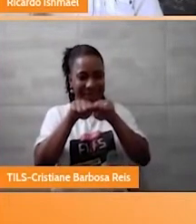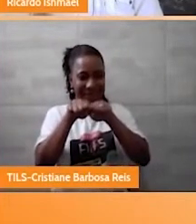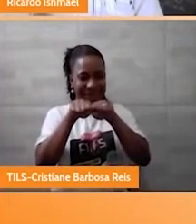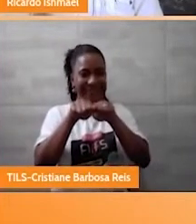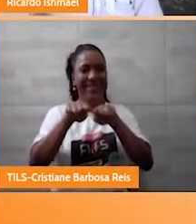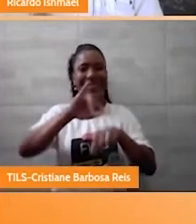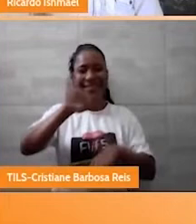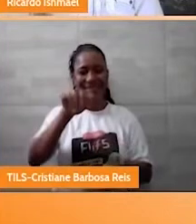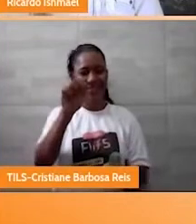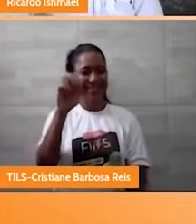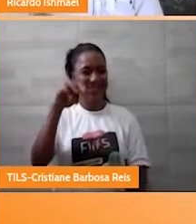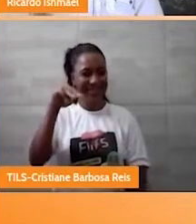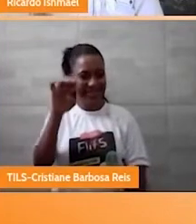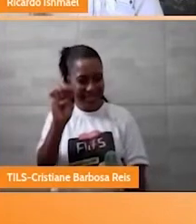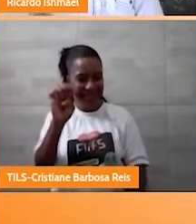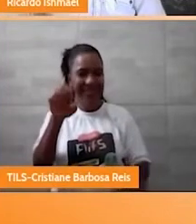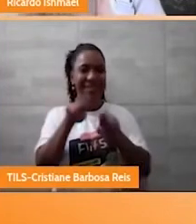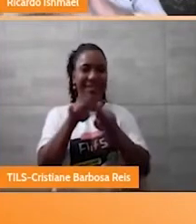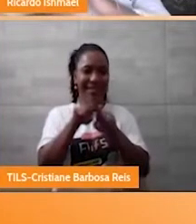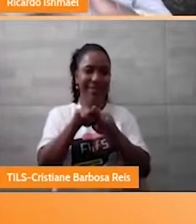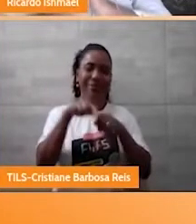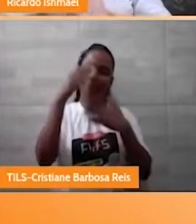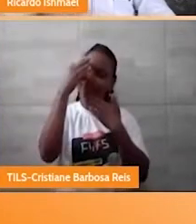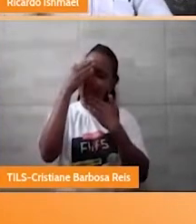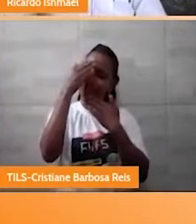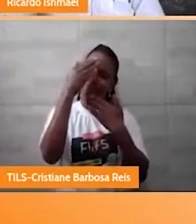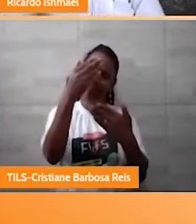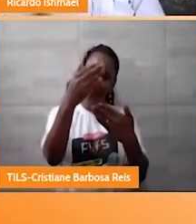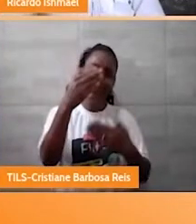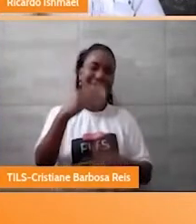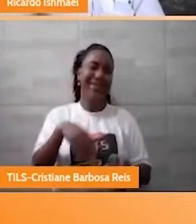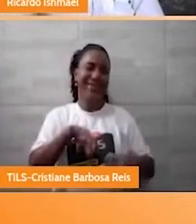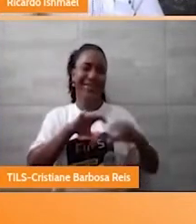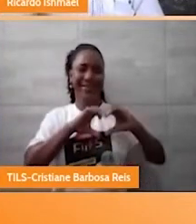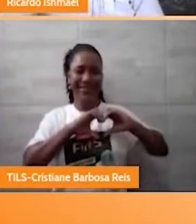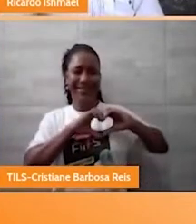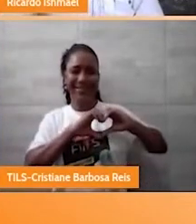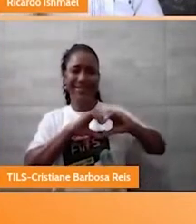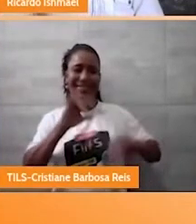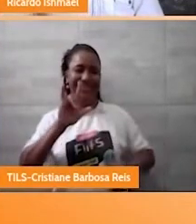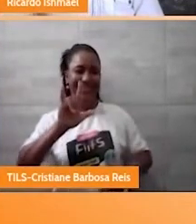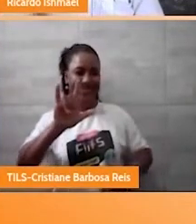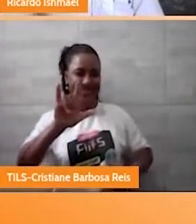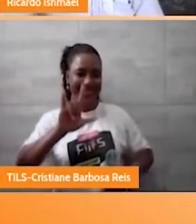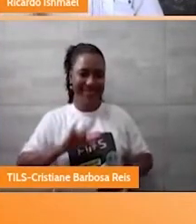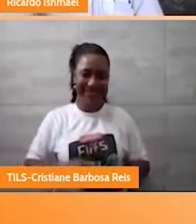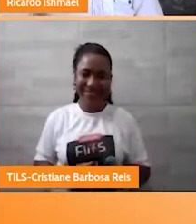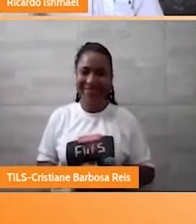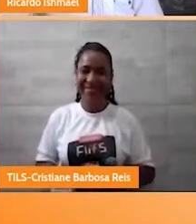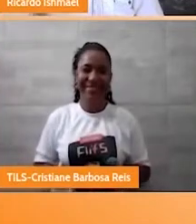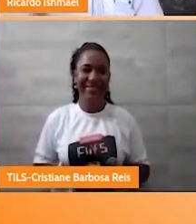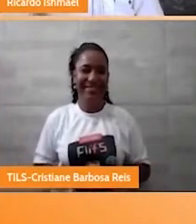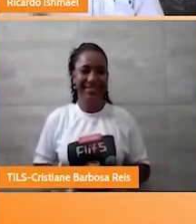uma grande gratidão. Que também é seu fã. Muito obrigado, Jairo e Fabíola. Muito obrigado. Tem várias